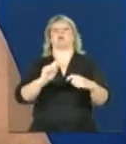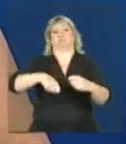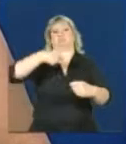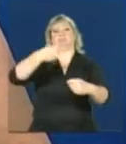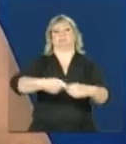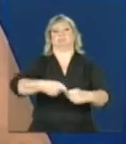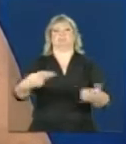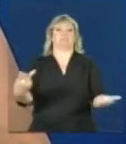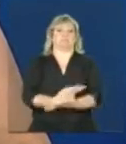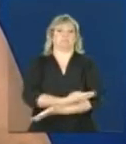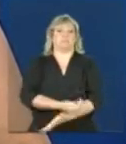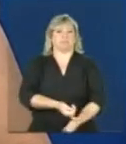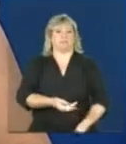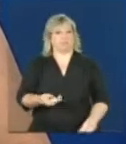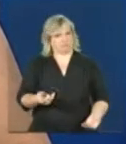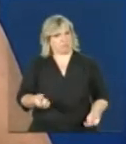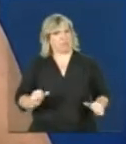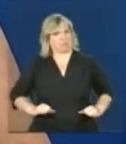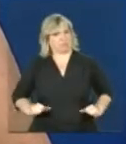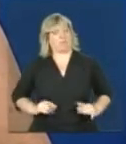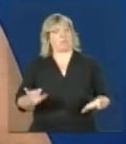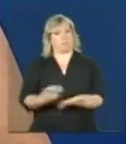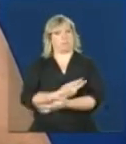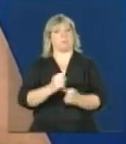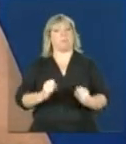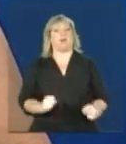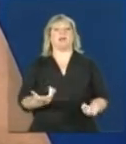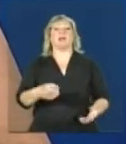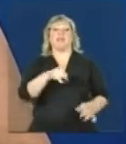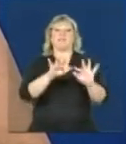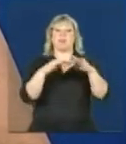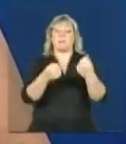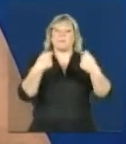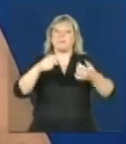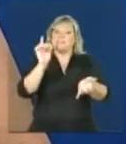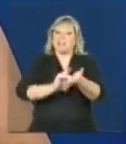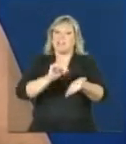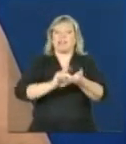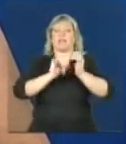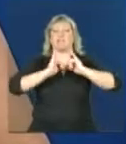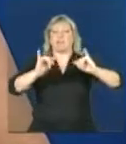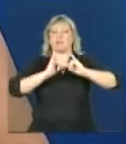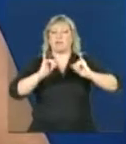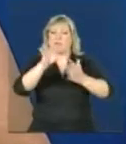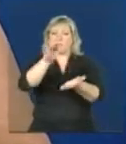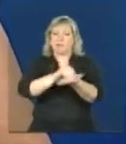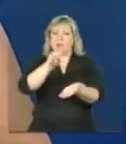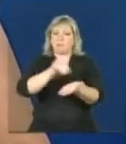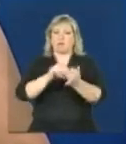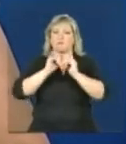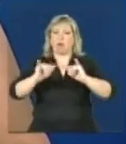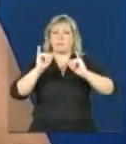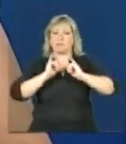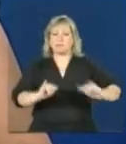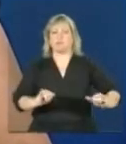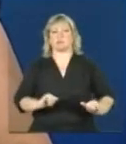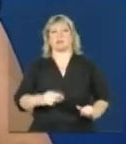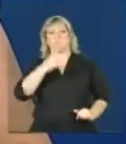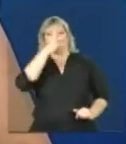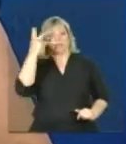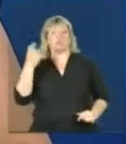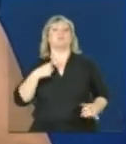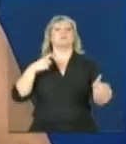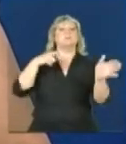punição. Então, a primeira orientação é de que a família seja verdadeira no seu cadastro. Agora, quando o entrevistador tem uma